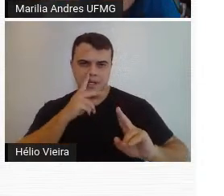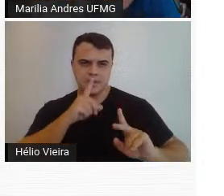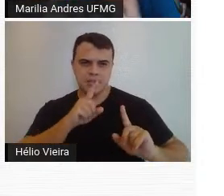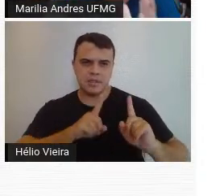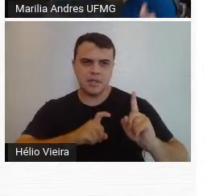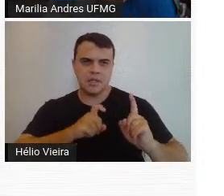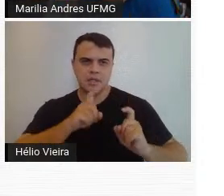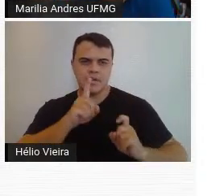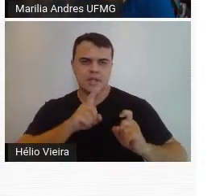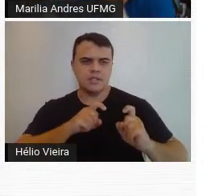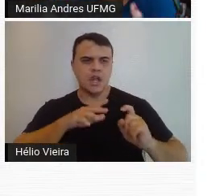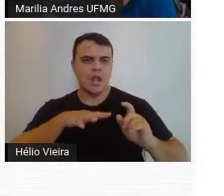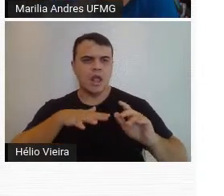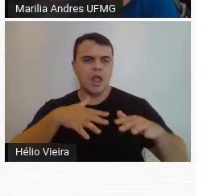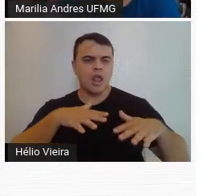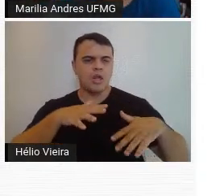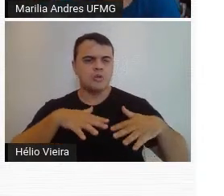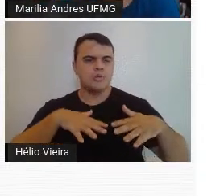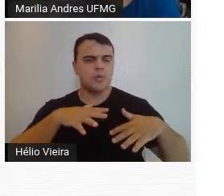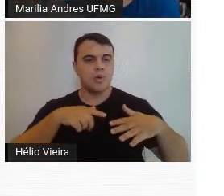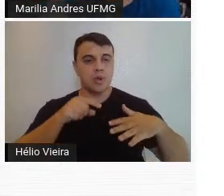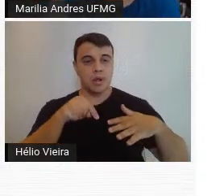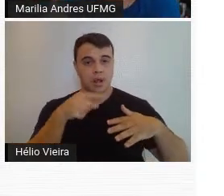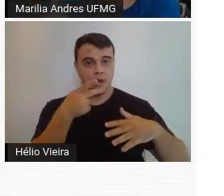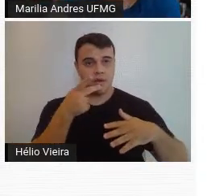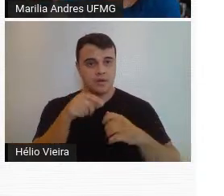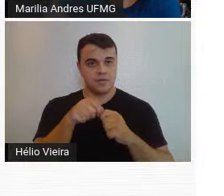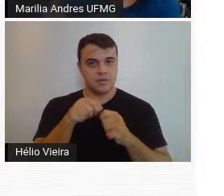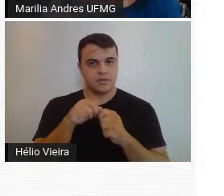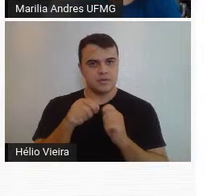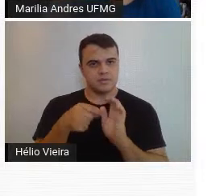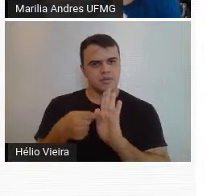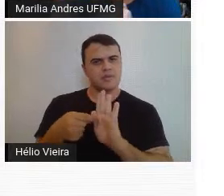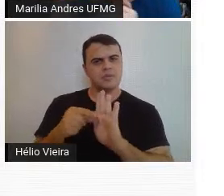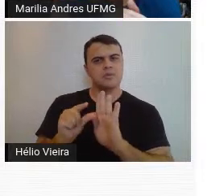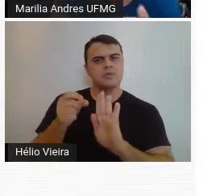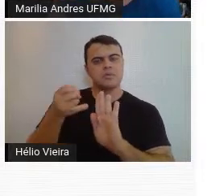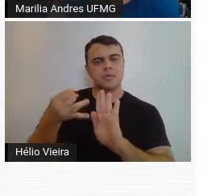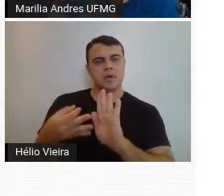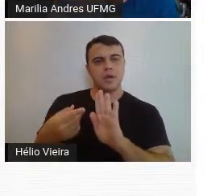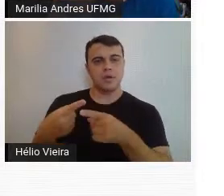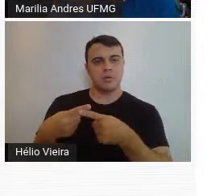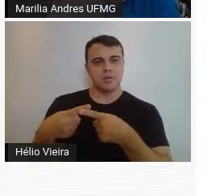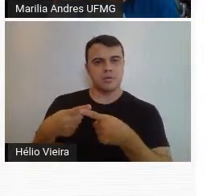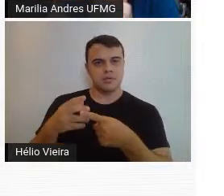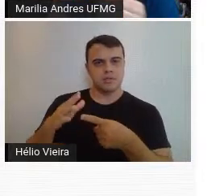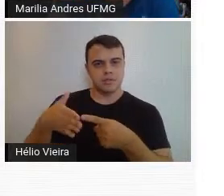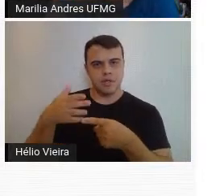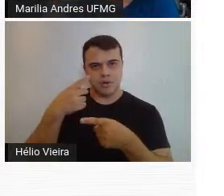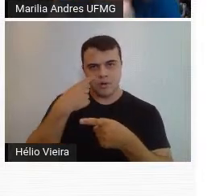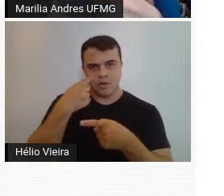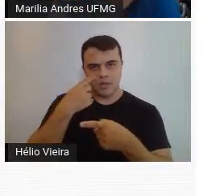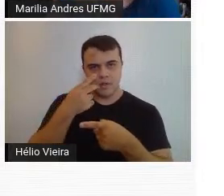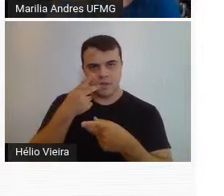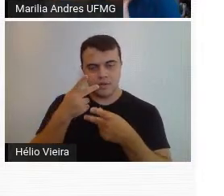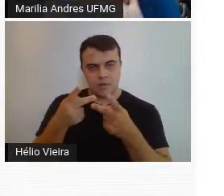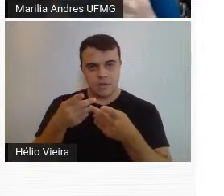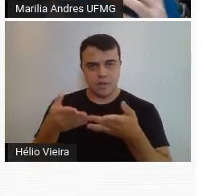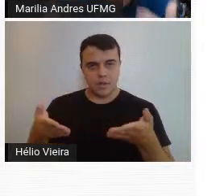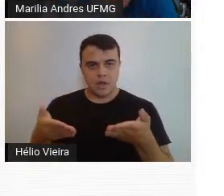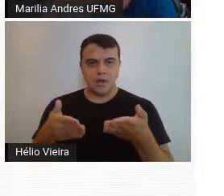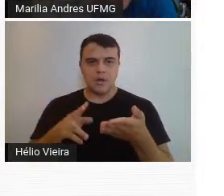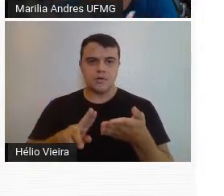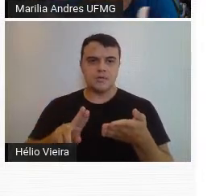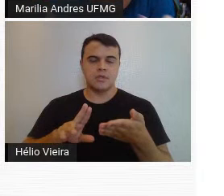fantasia de ritmos. E aí ela faz um depoimentozinho dizendo que ela sempre, nesse momento, ela